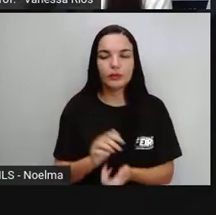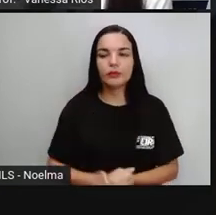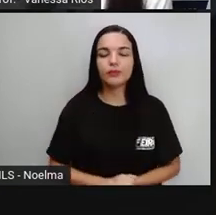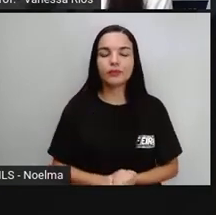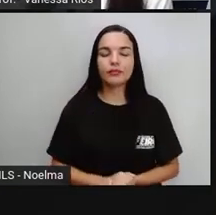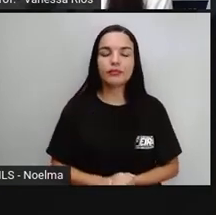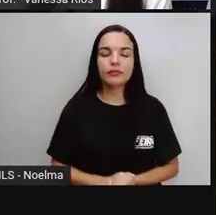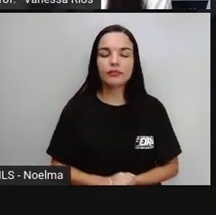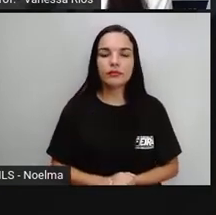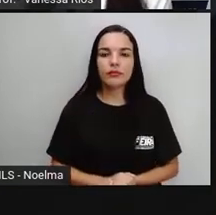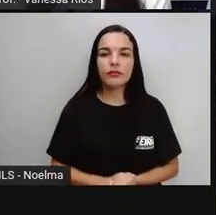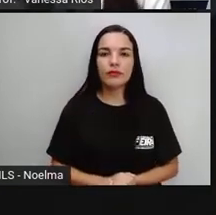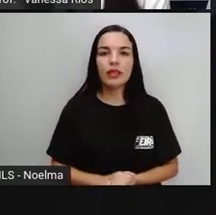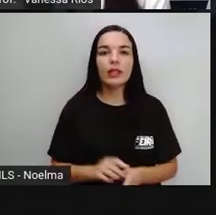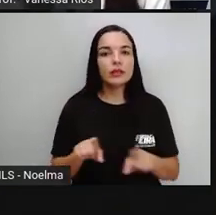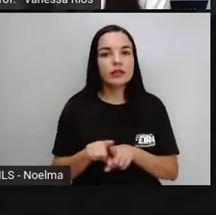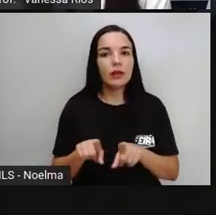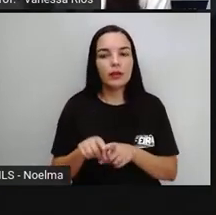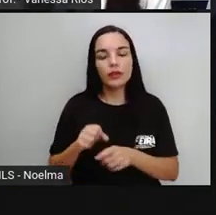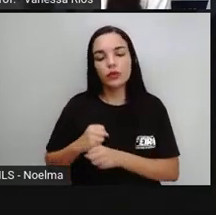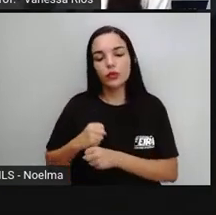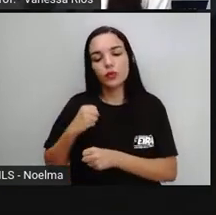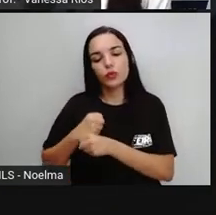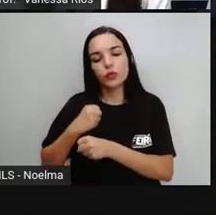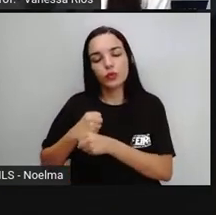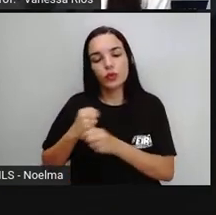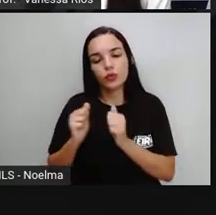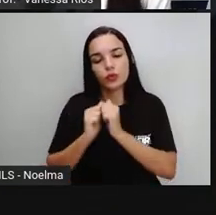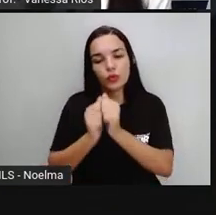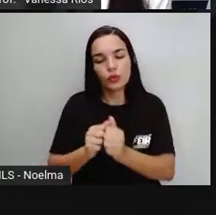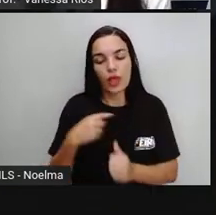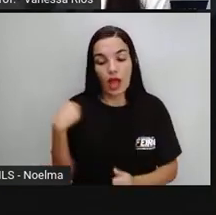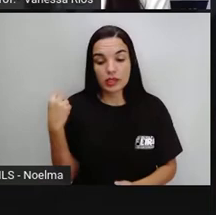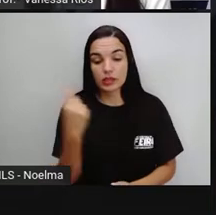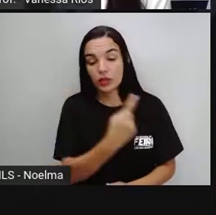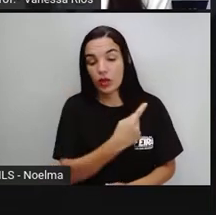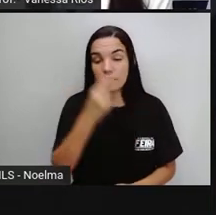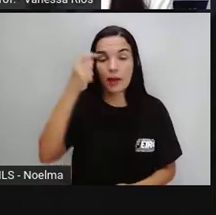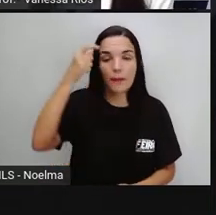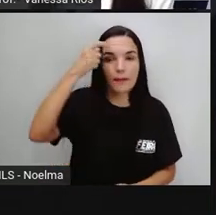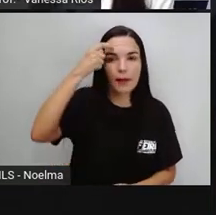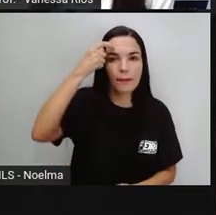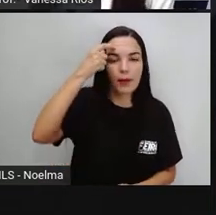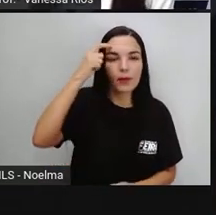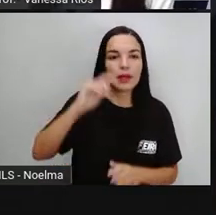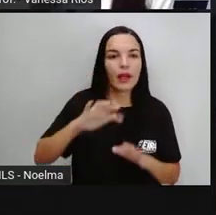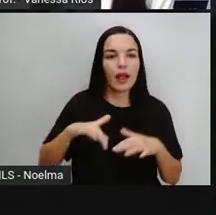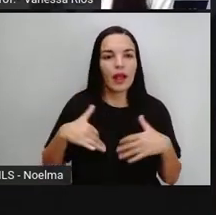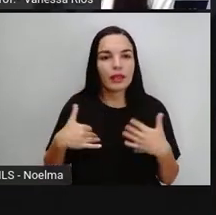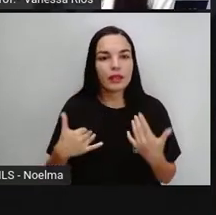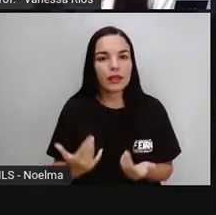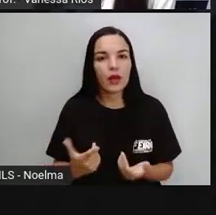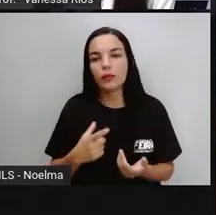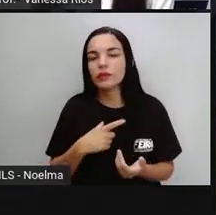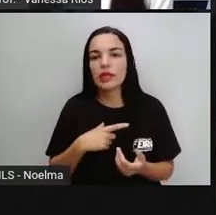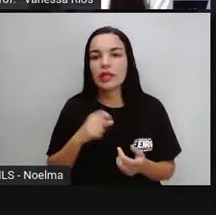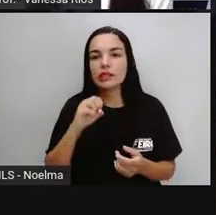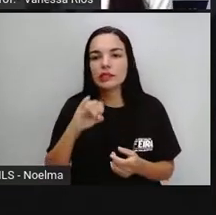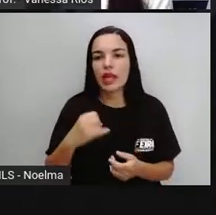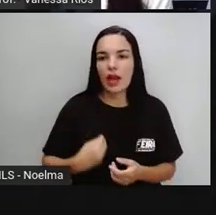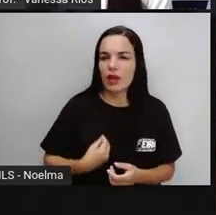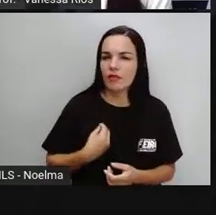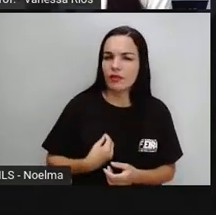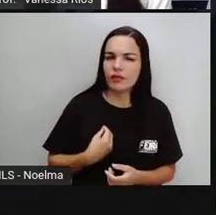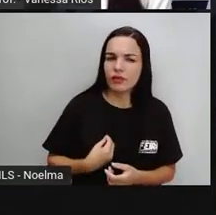construindo as nossas memórias. E essas memórias, né? Correspondendo aí aos nossos, às nossas vivências, às